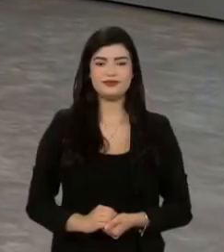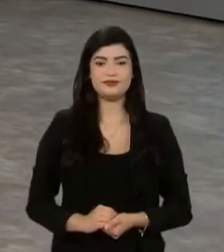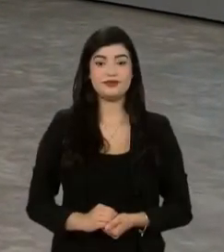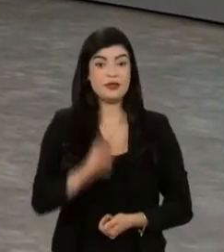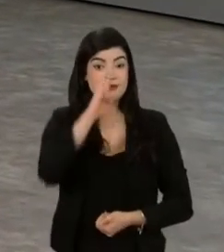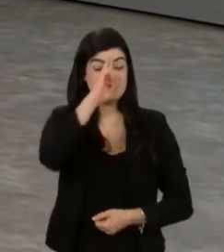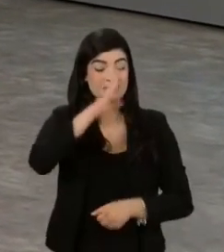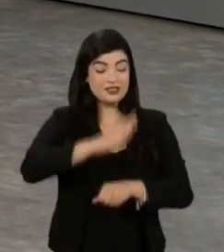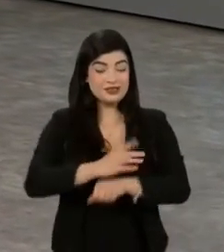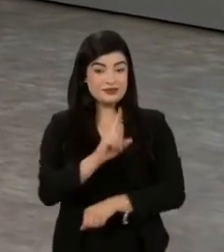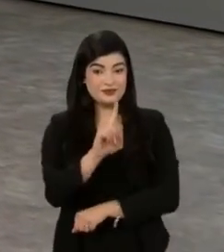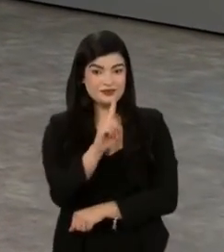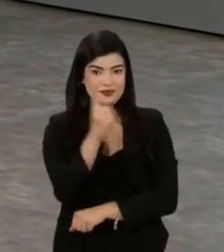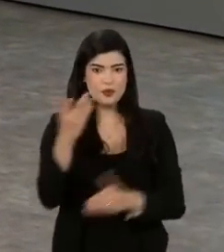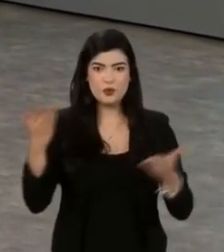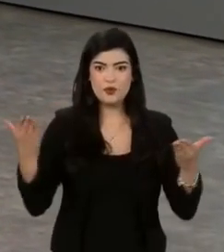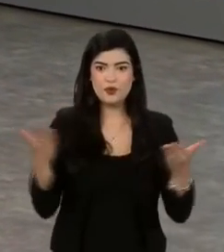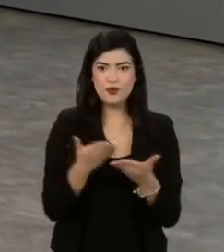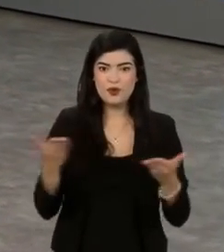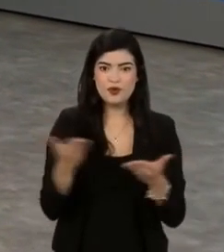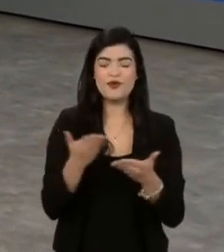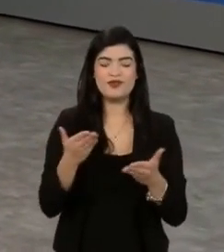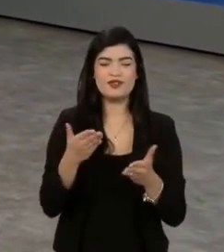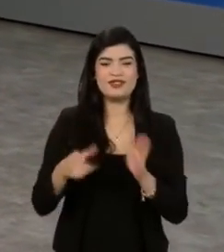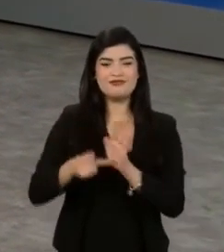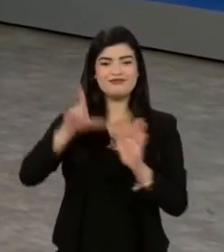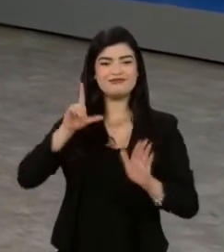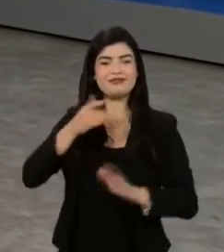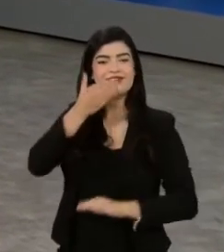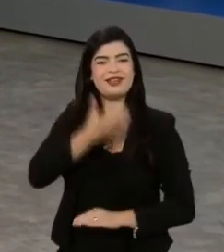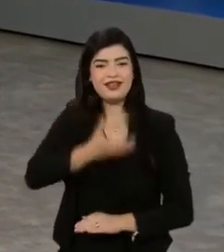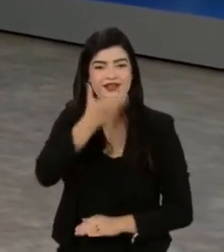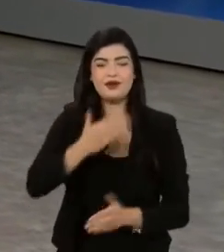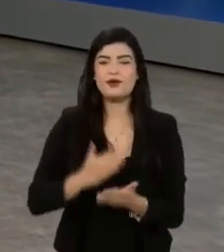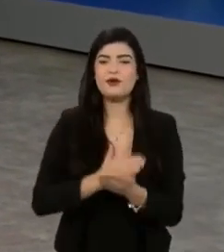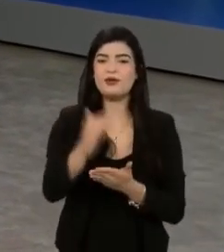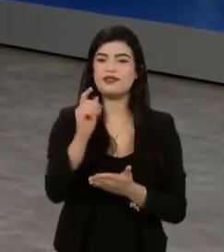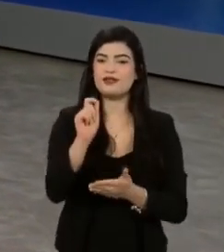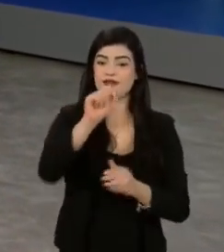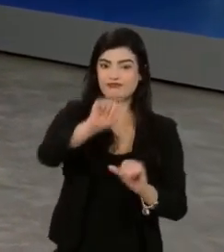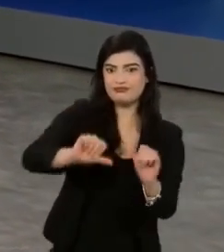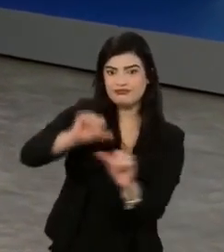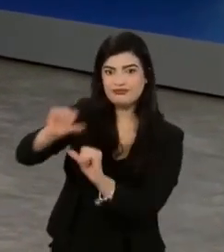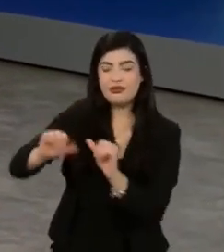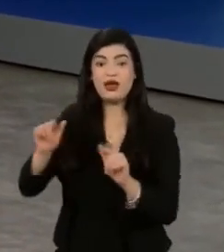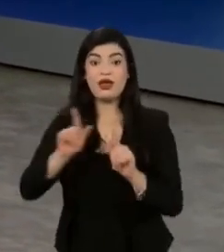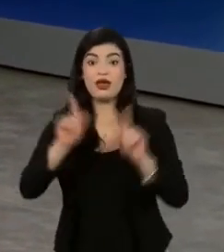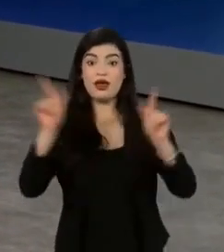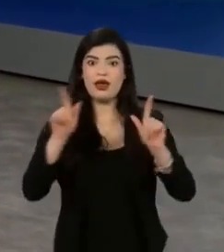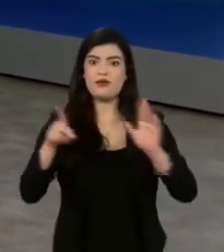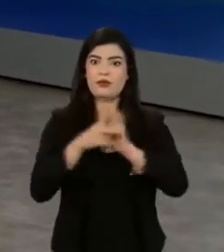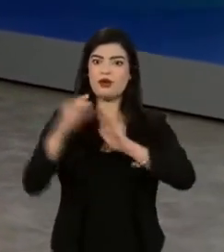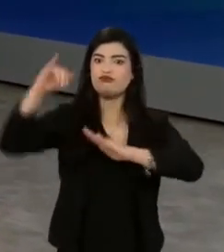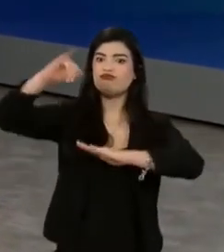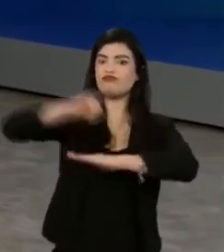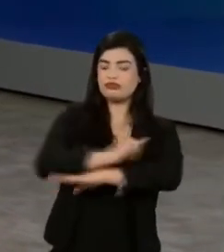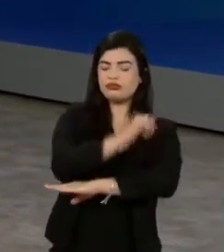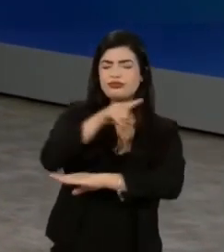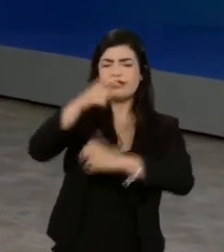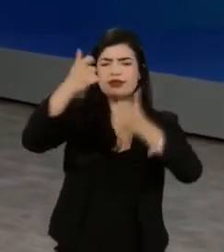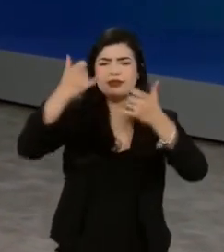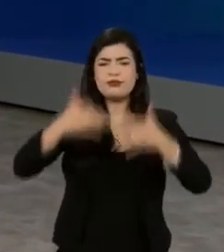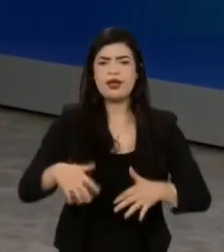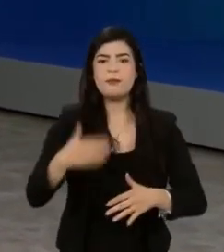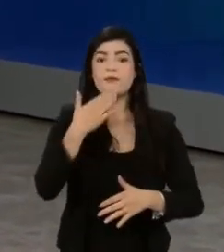Meio dia 1, a edição de hoje, nessa véspera de Natal, começa com atualizações sobre a greve dos aeronautas, que